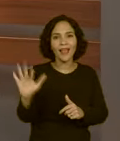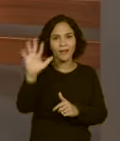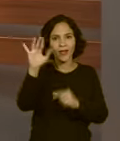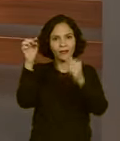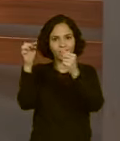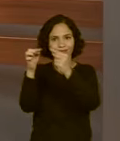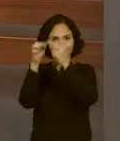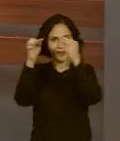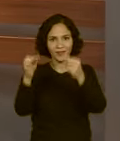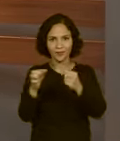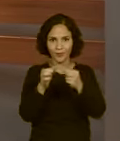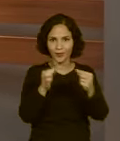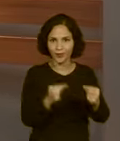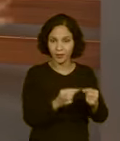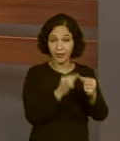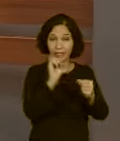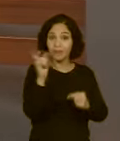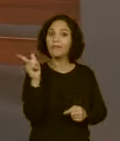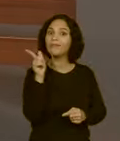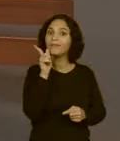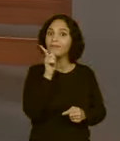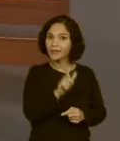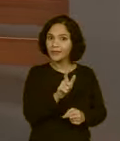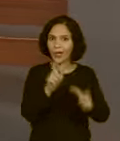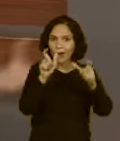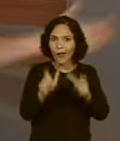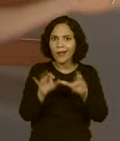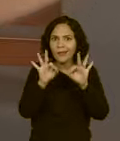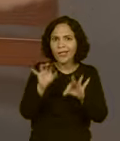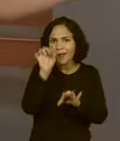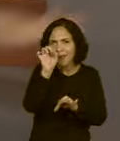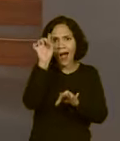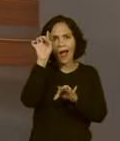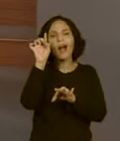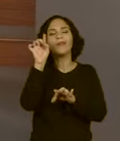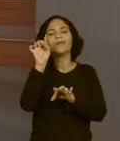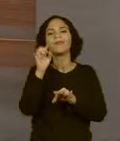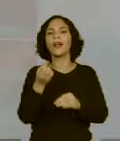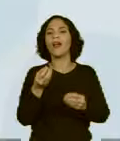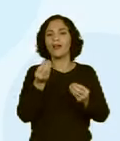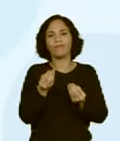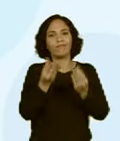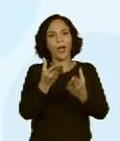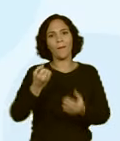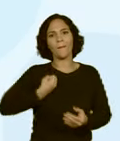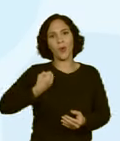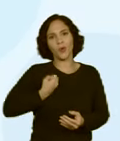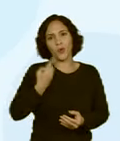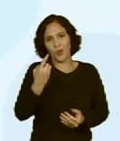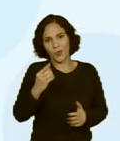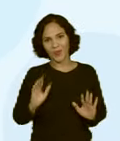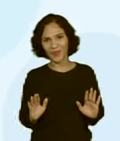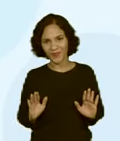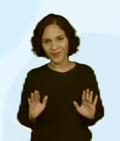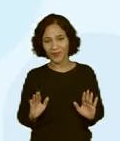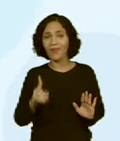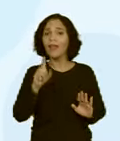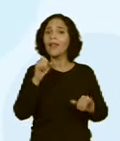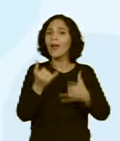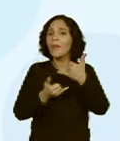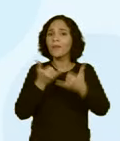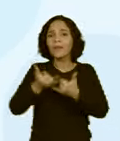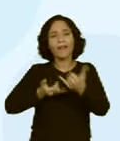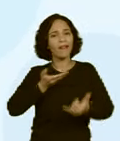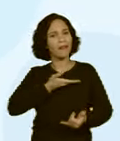e marcar. Se você acertar o local certo, vai valer um ponto. Essa é uma brincadeira que você pode fazer com seus